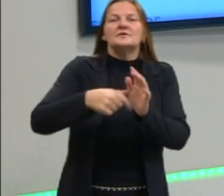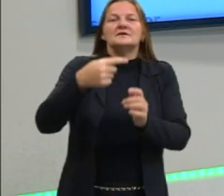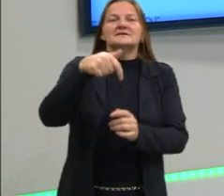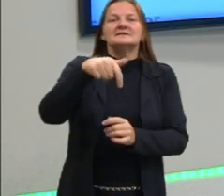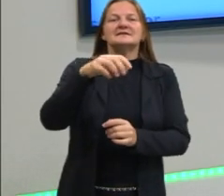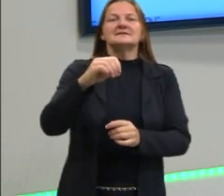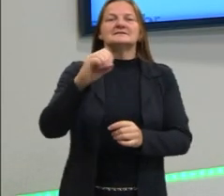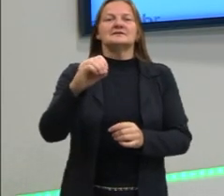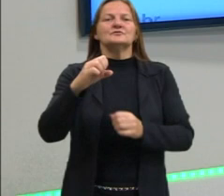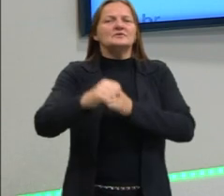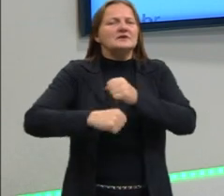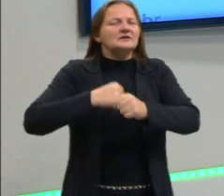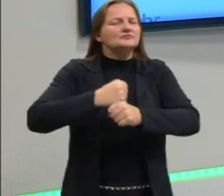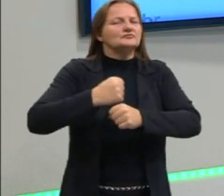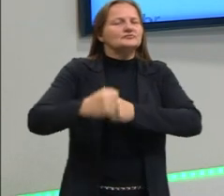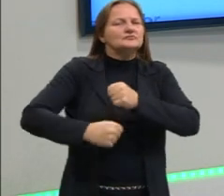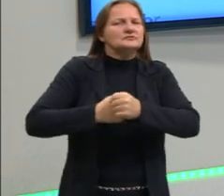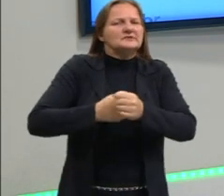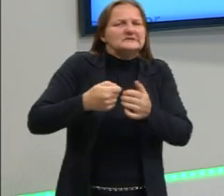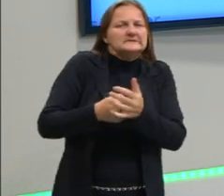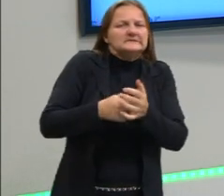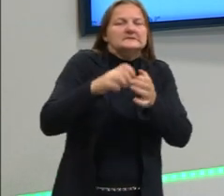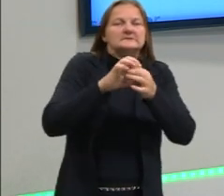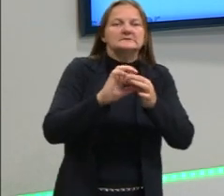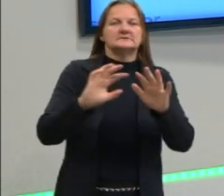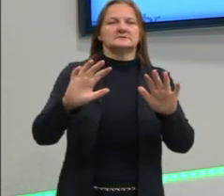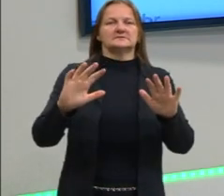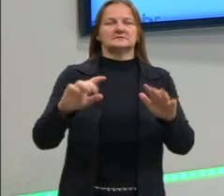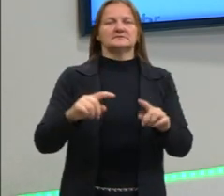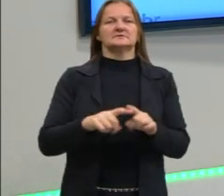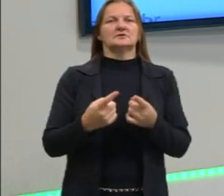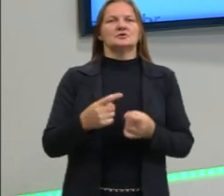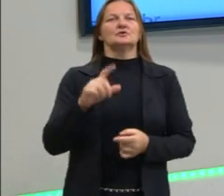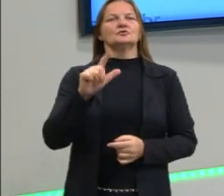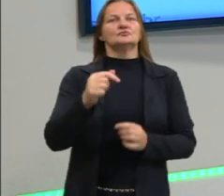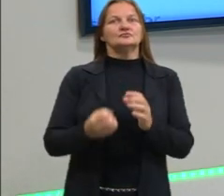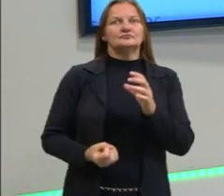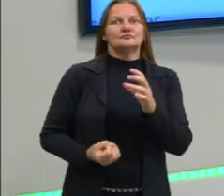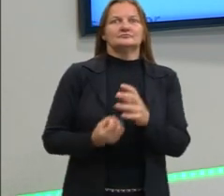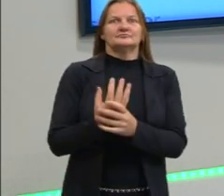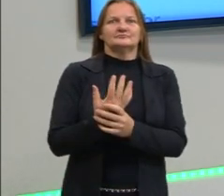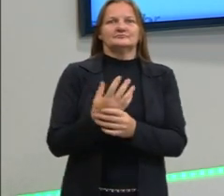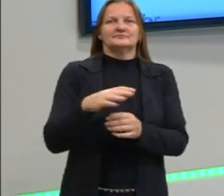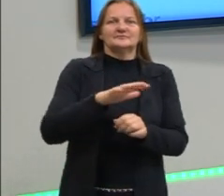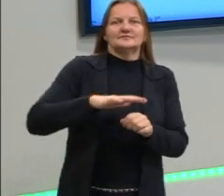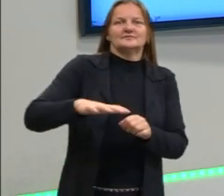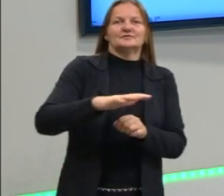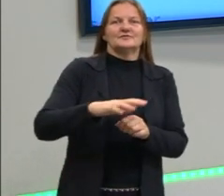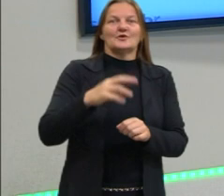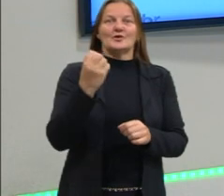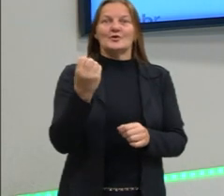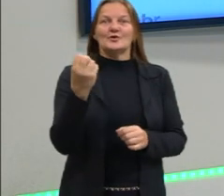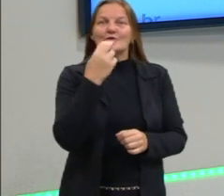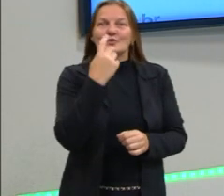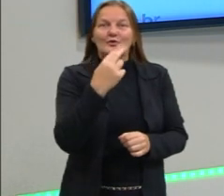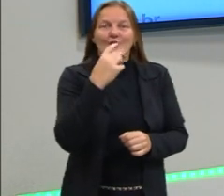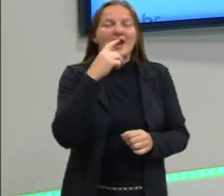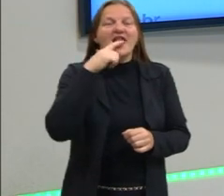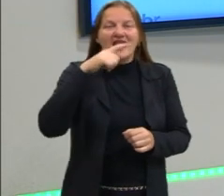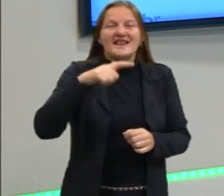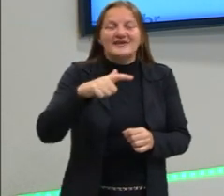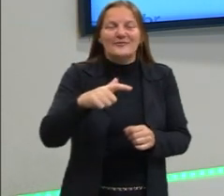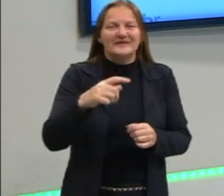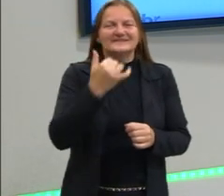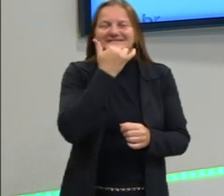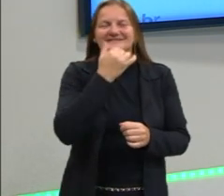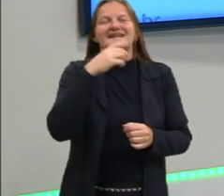anos. E, fazendo isso, nós teremos, então, um novo idioma, porque